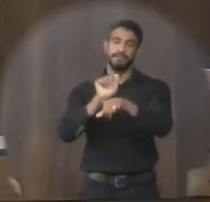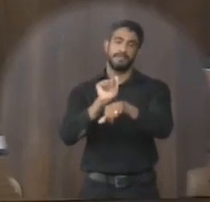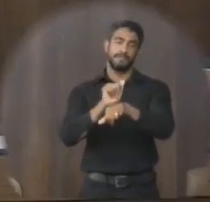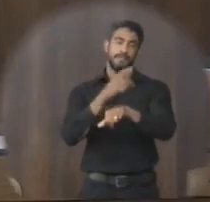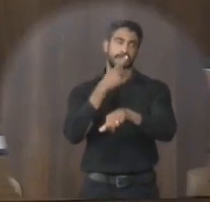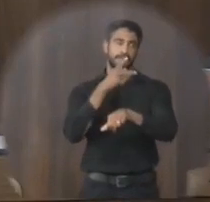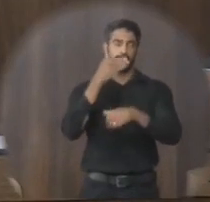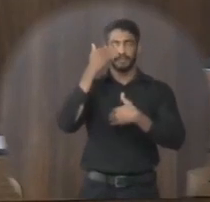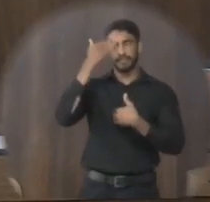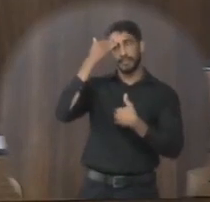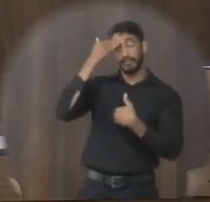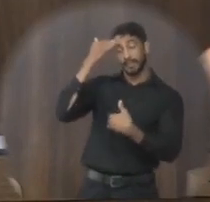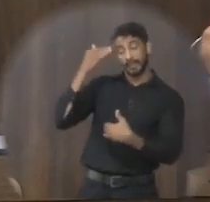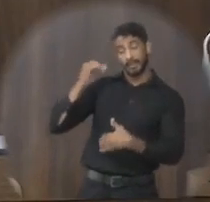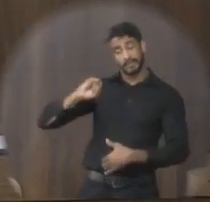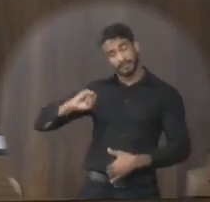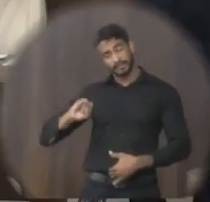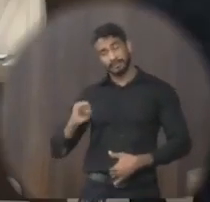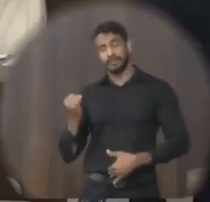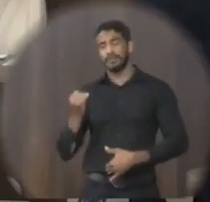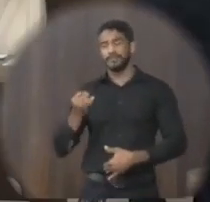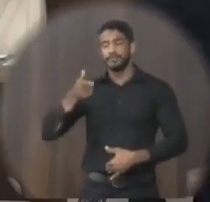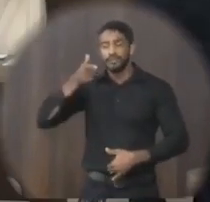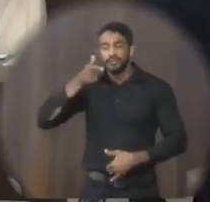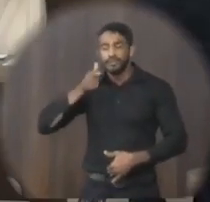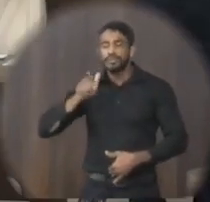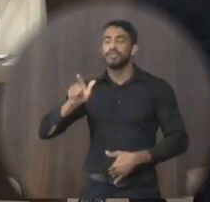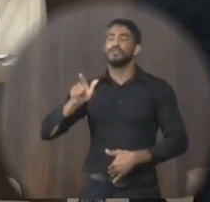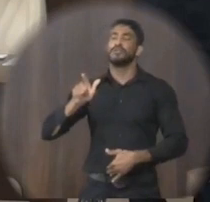Eu que agradeço dessa oportunidade e mais uma vez